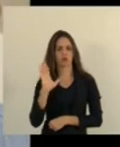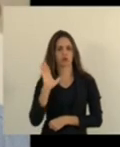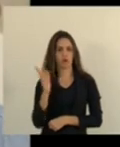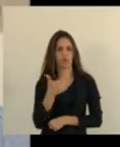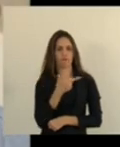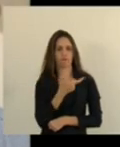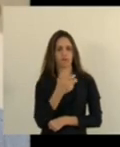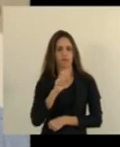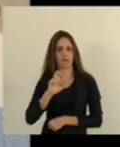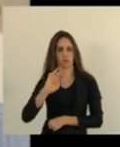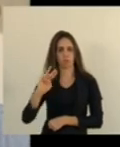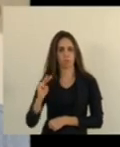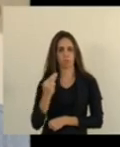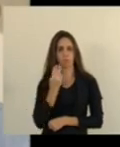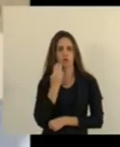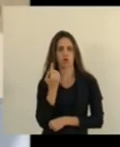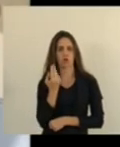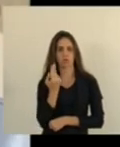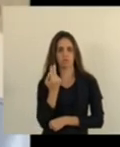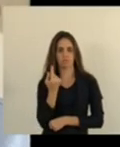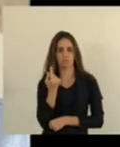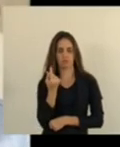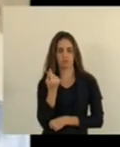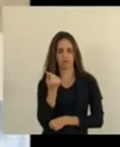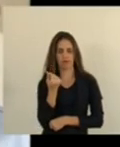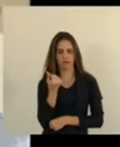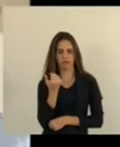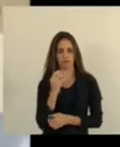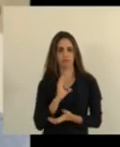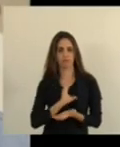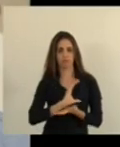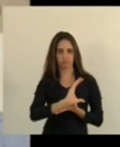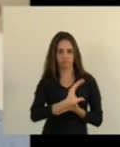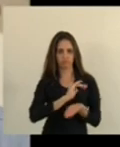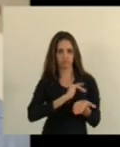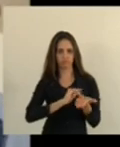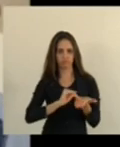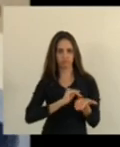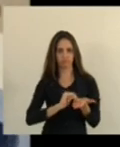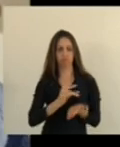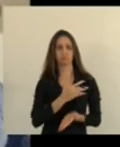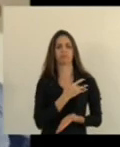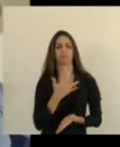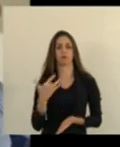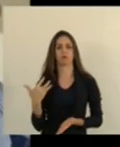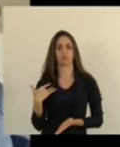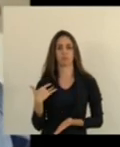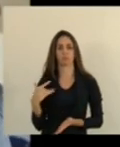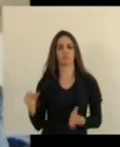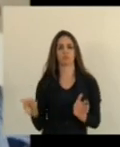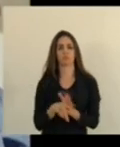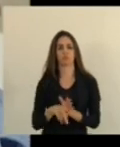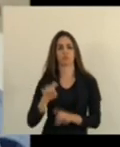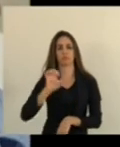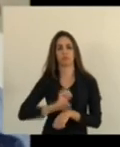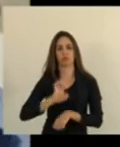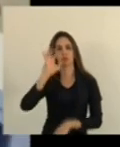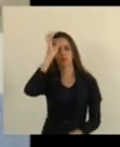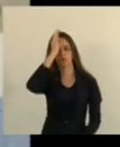milhões de reais o dinheiro foi liberado para a secretaria da saúde do governo do espírito santo